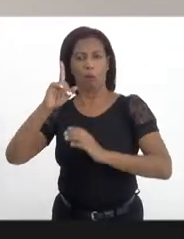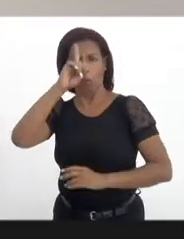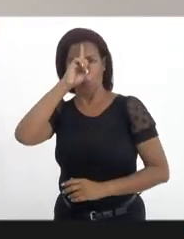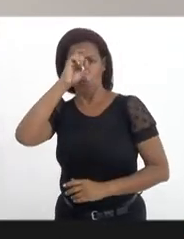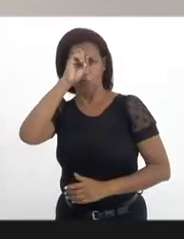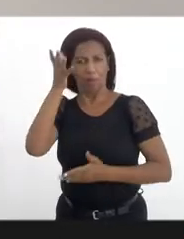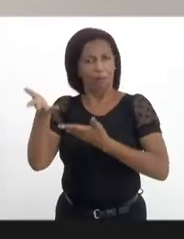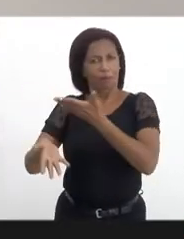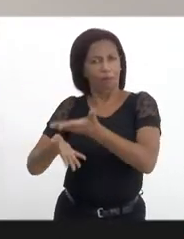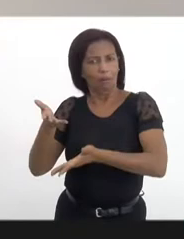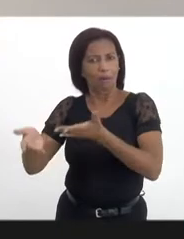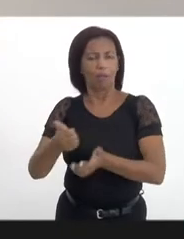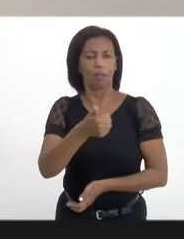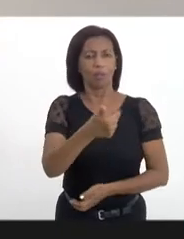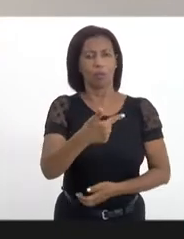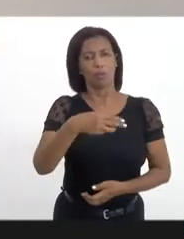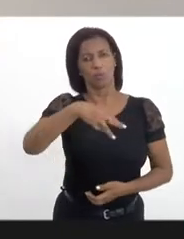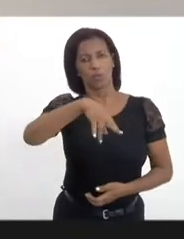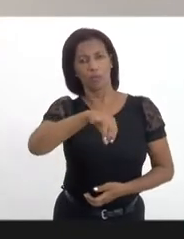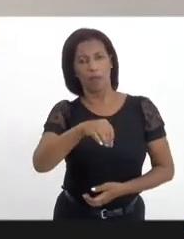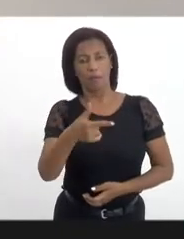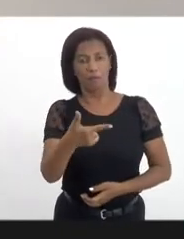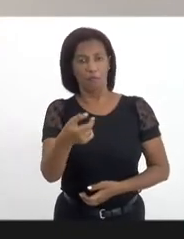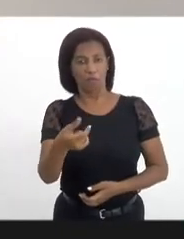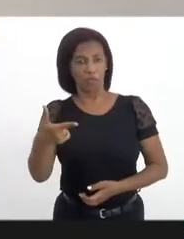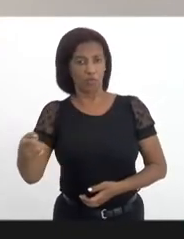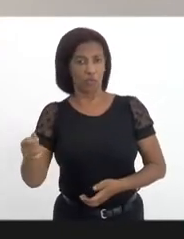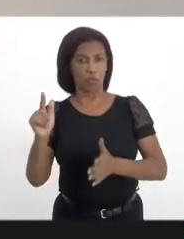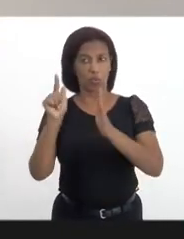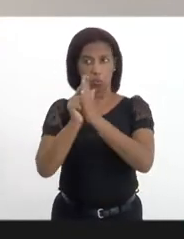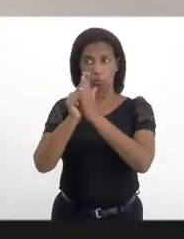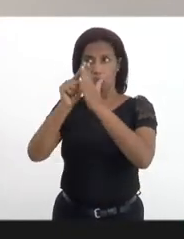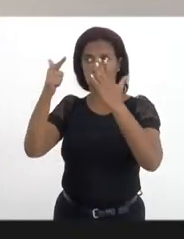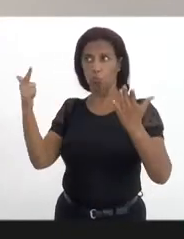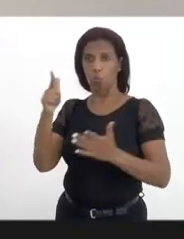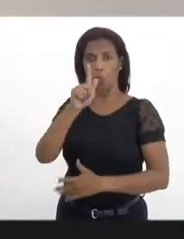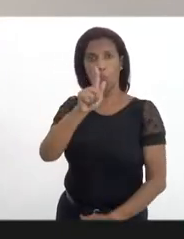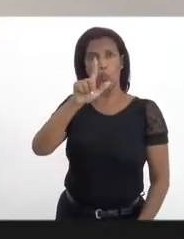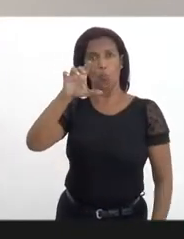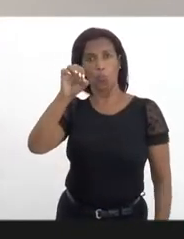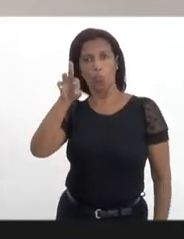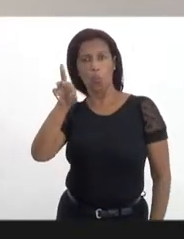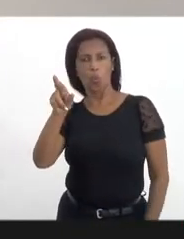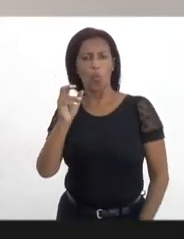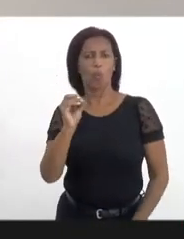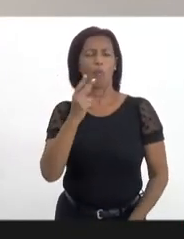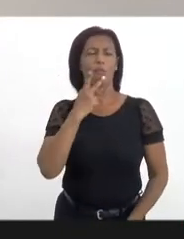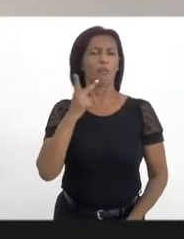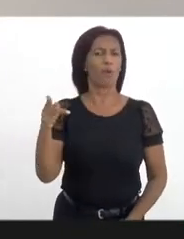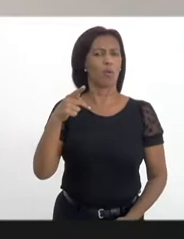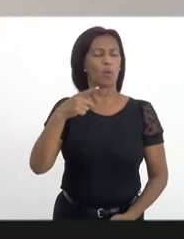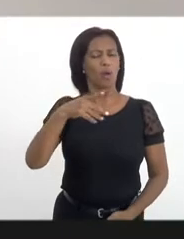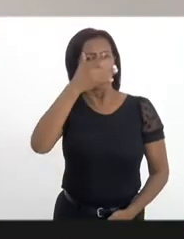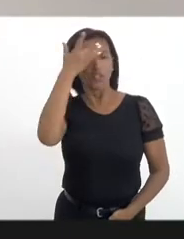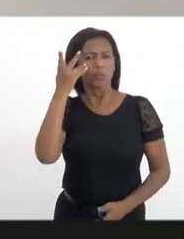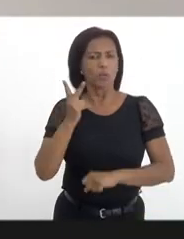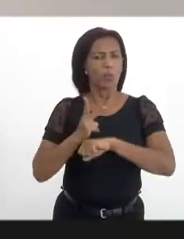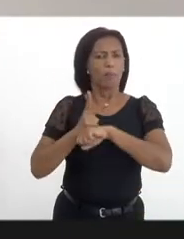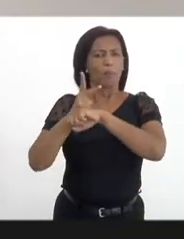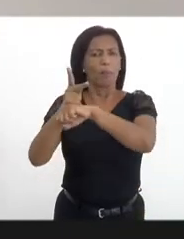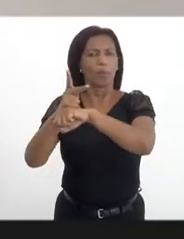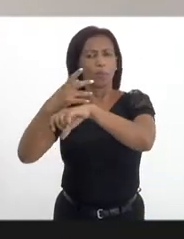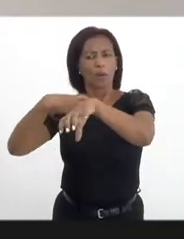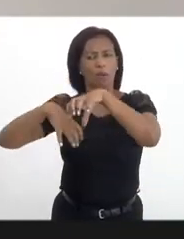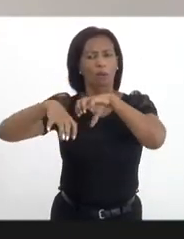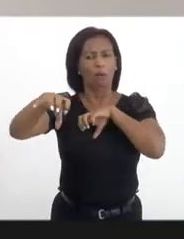Em 12 de maio de 2020, o jornal Globo noticiou que os dependentes químicos estavam buscando ajuda online para